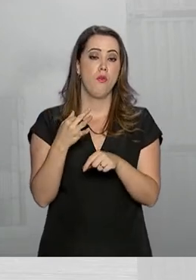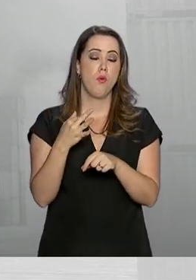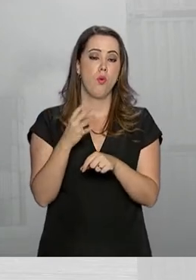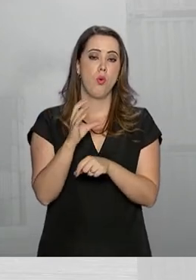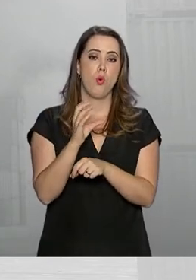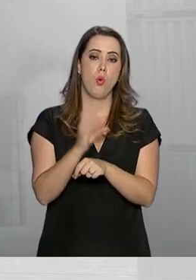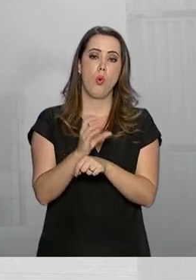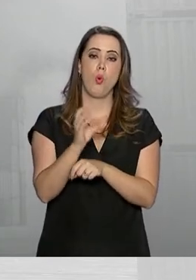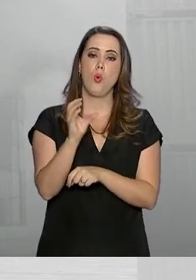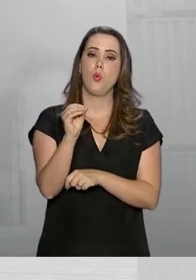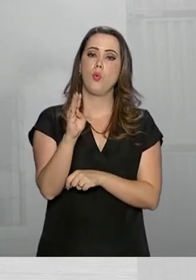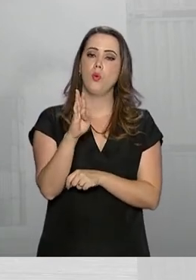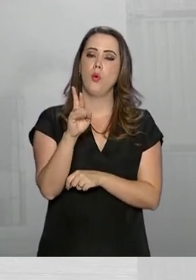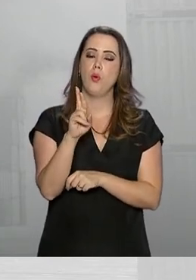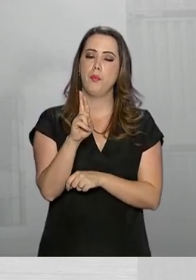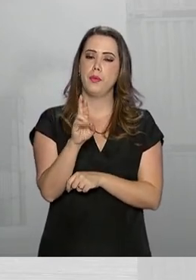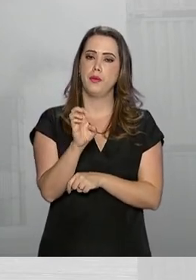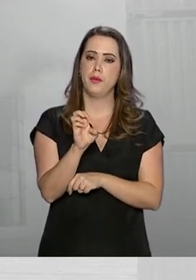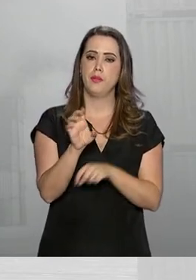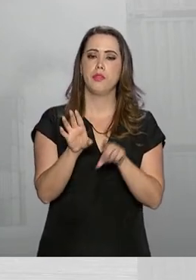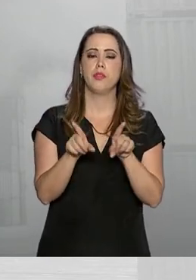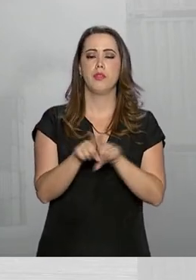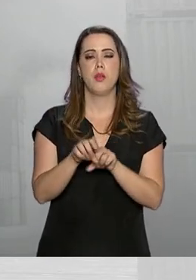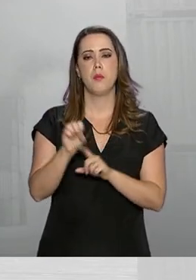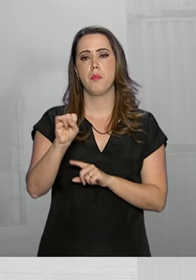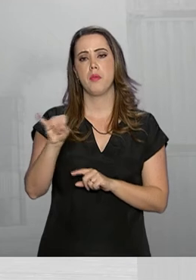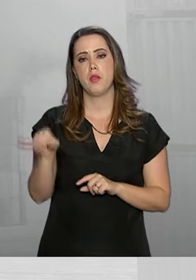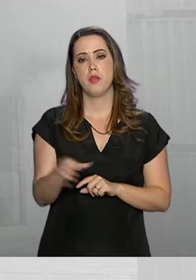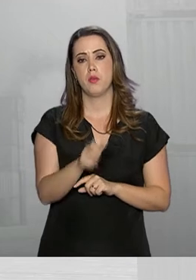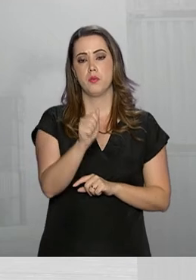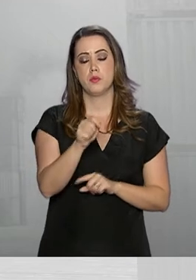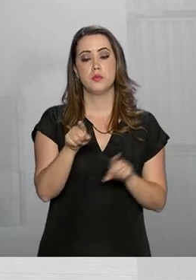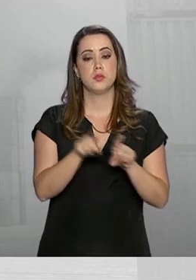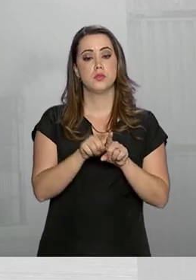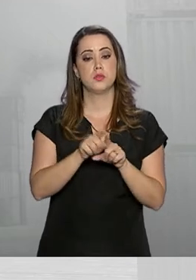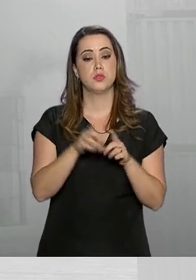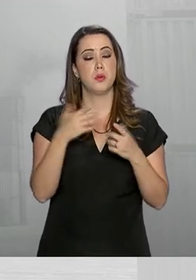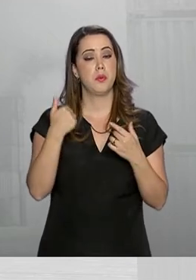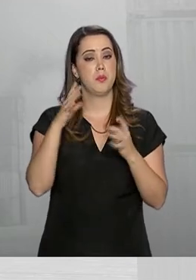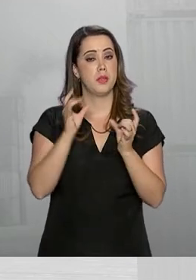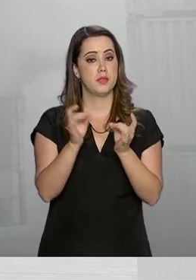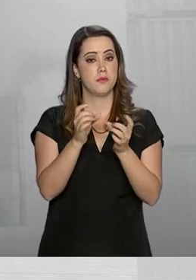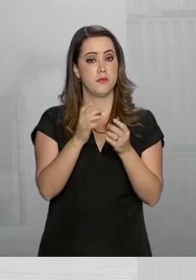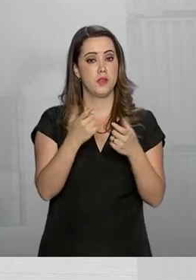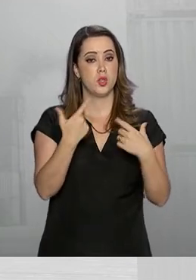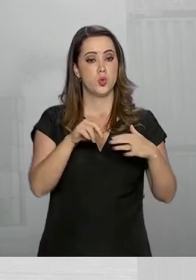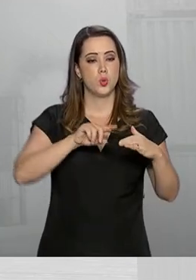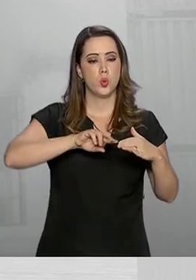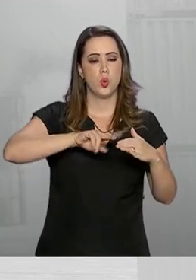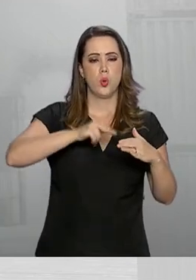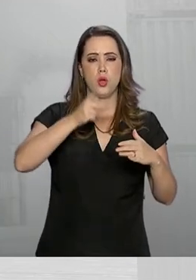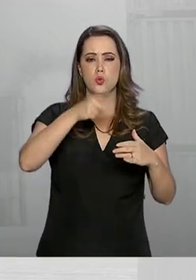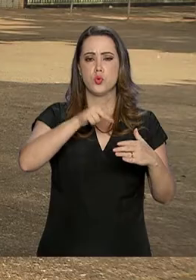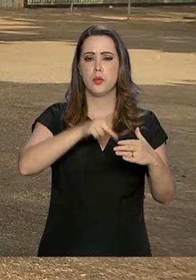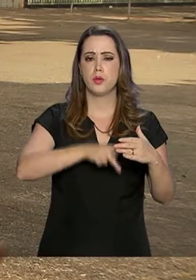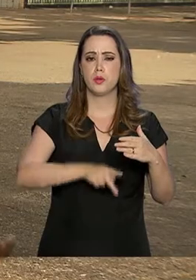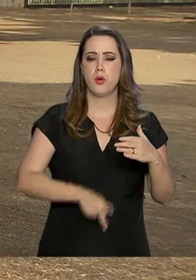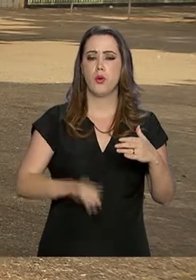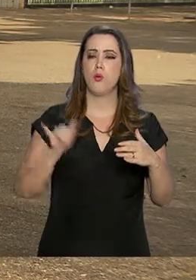soja. Houve um aumento também das vendas de plataformas para extração de petróleo, aviões e óleos combustíveis.